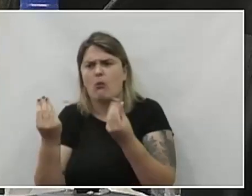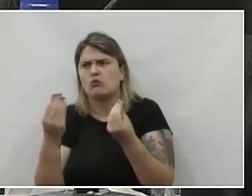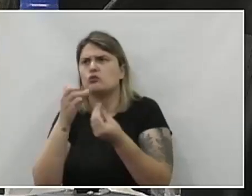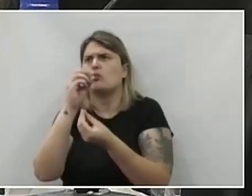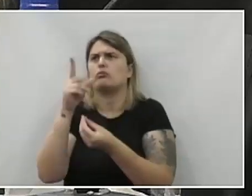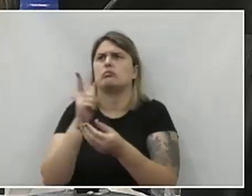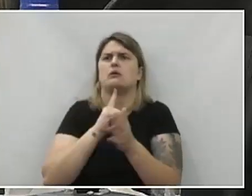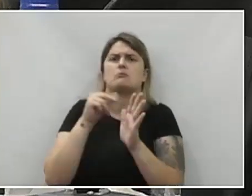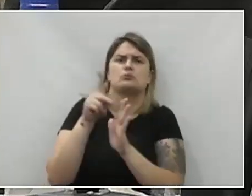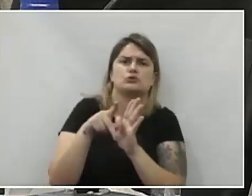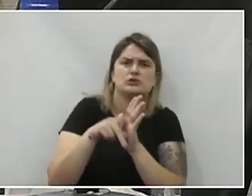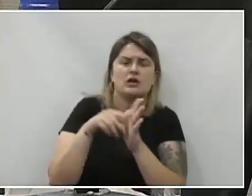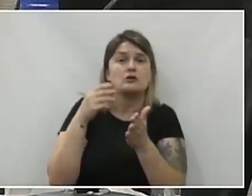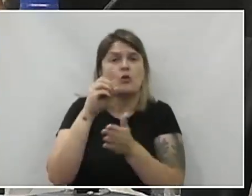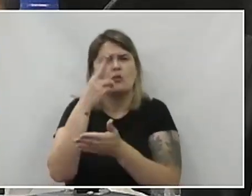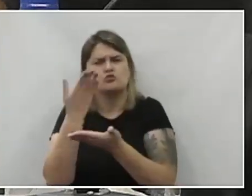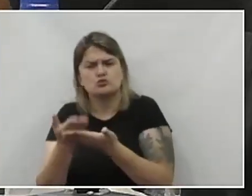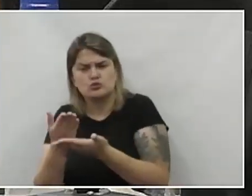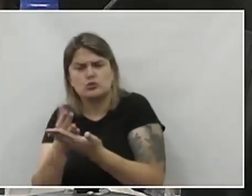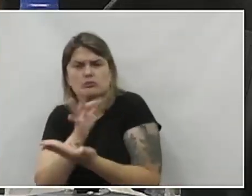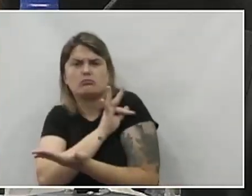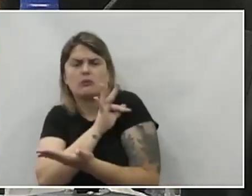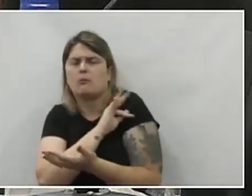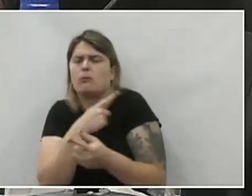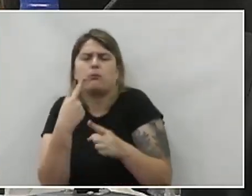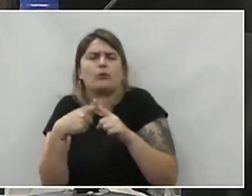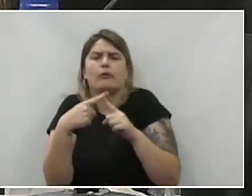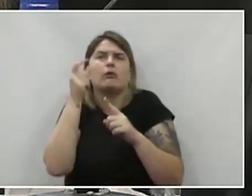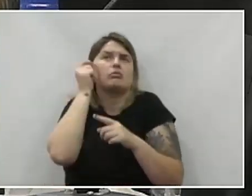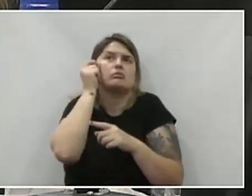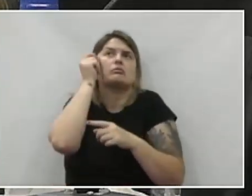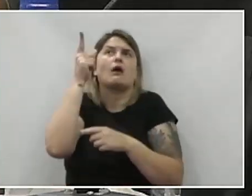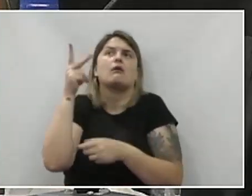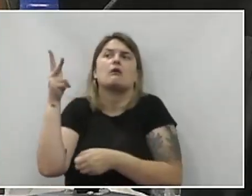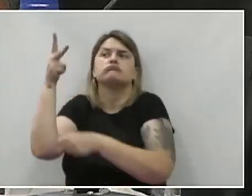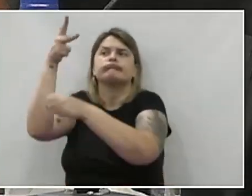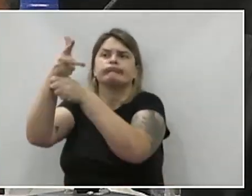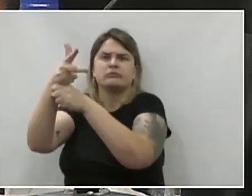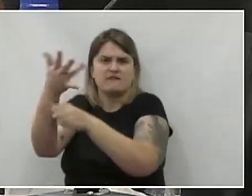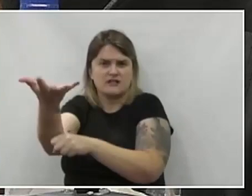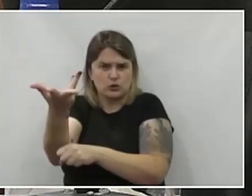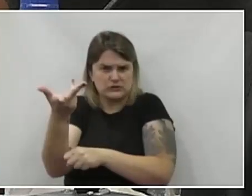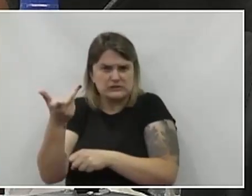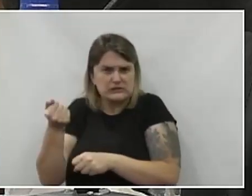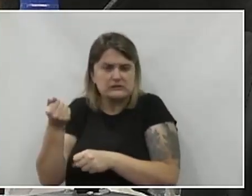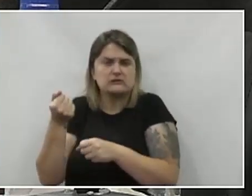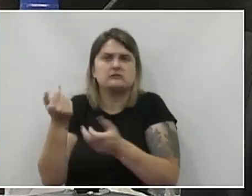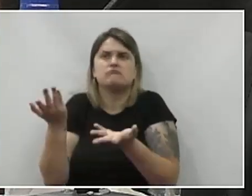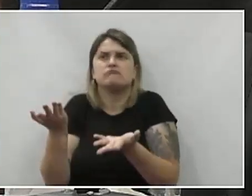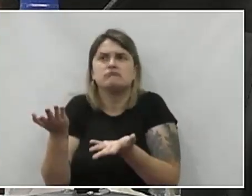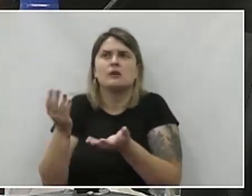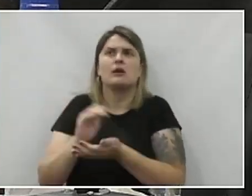projeto, algum estudo técnico, de onde eram colocados os radares, da